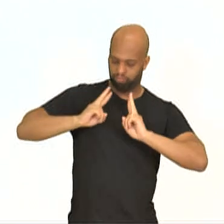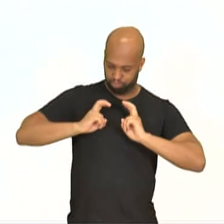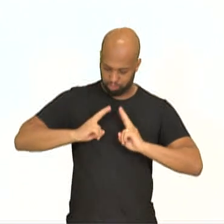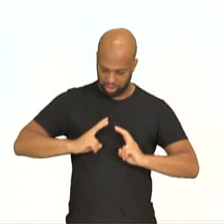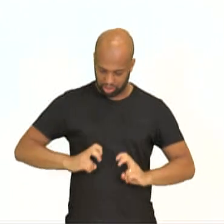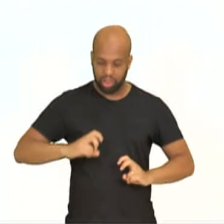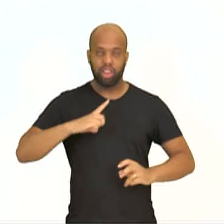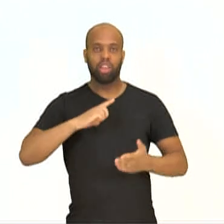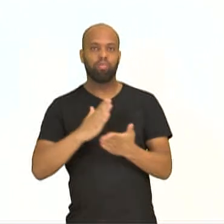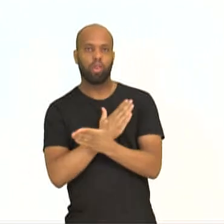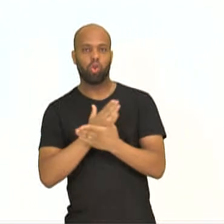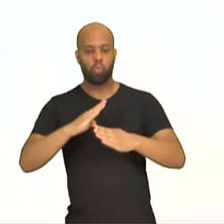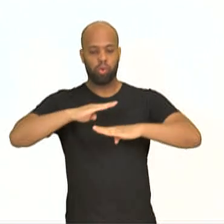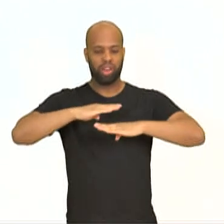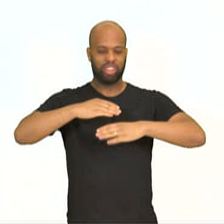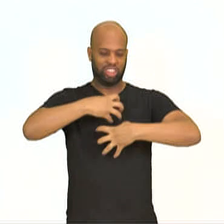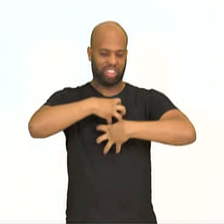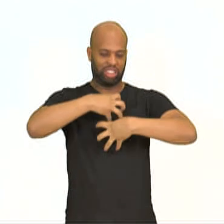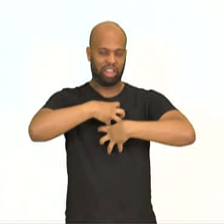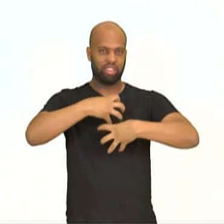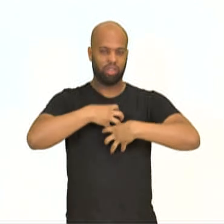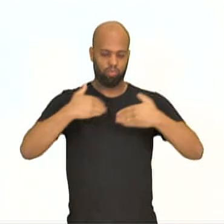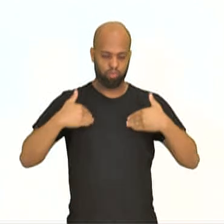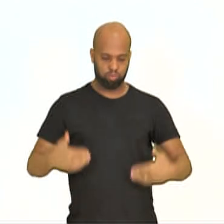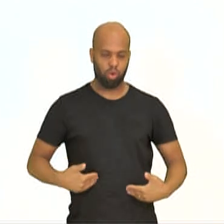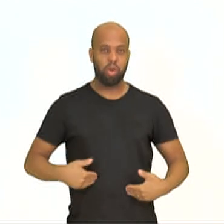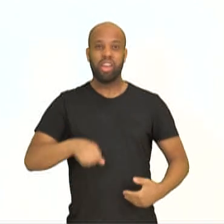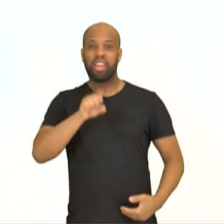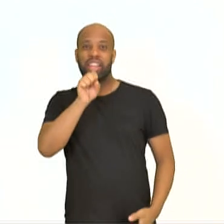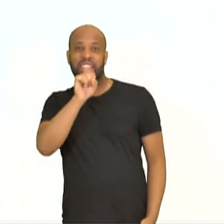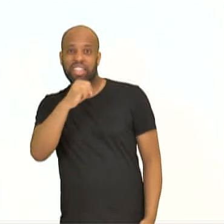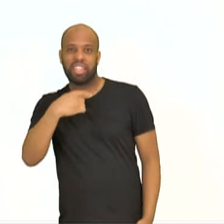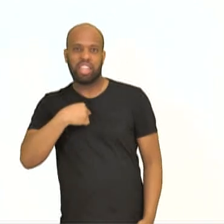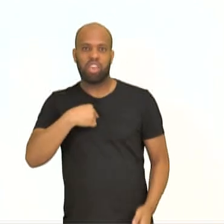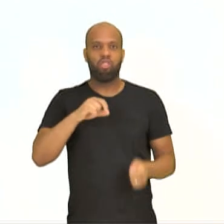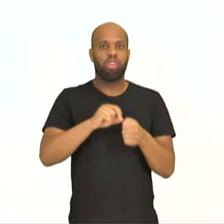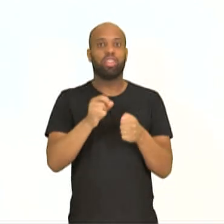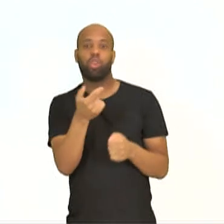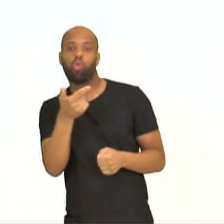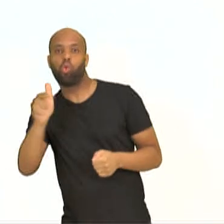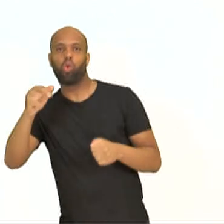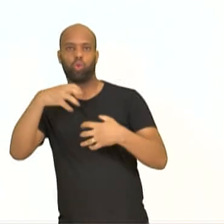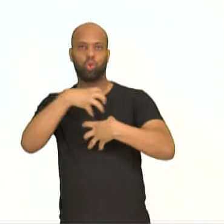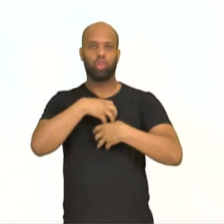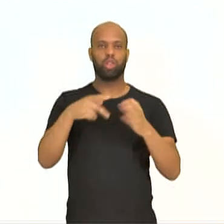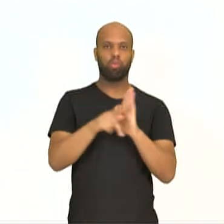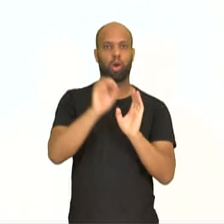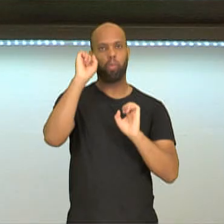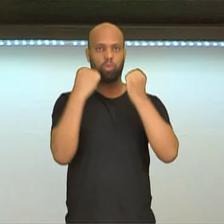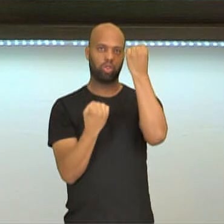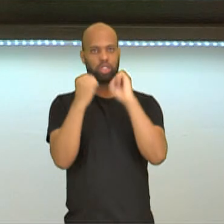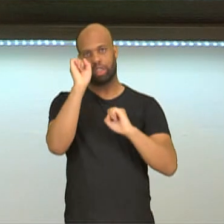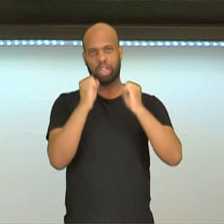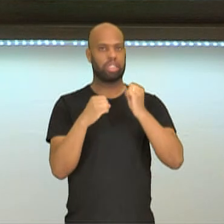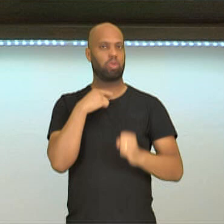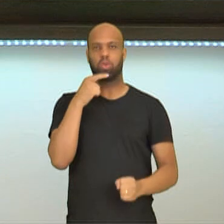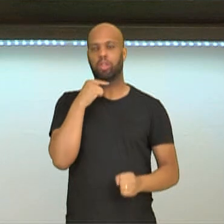algumas sensações corporais que eu não perceberia se eu estivesse praticando outras formas de ginástica.